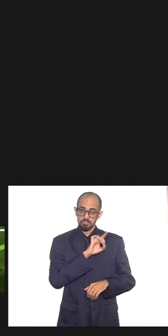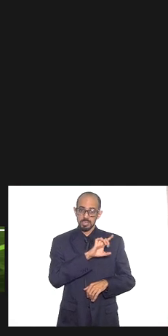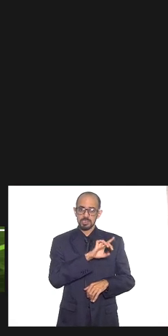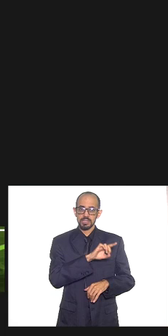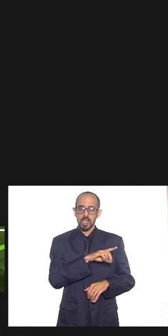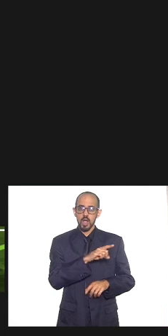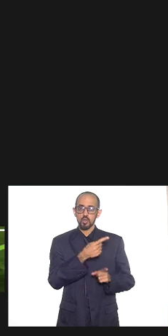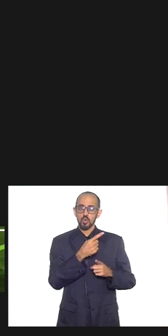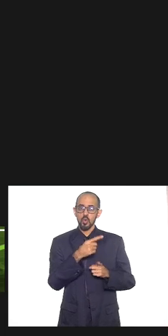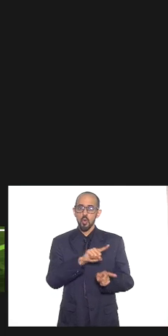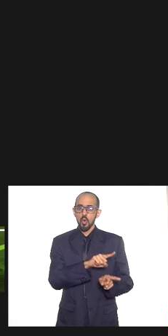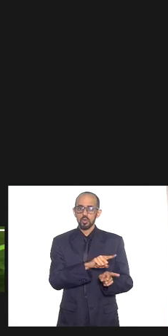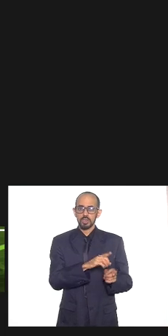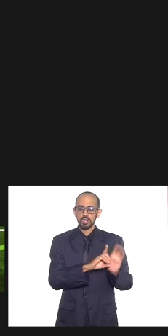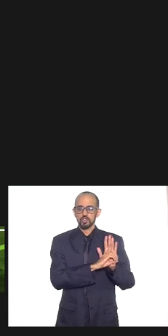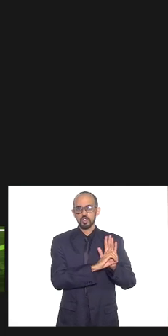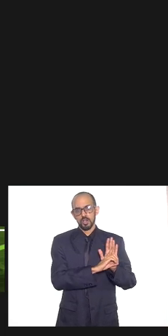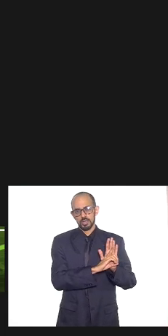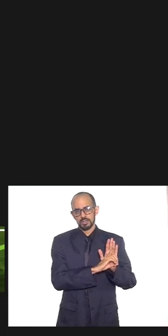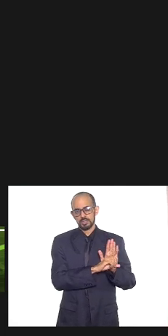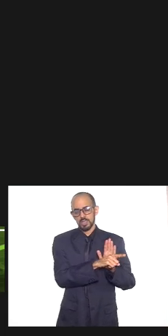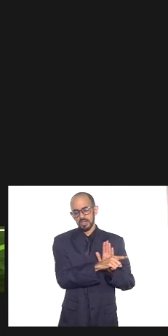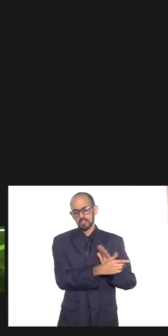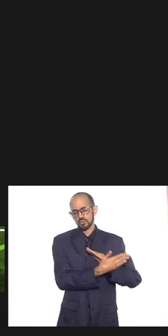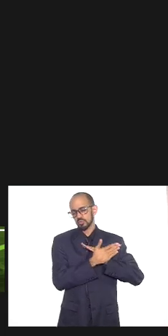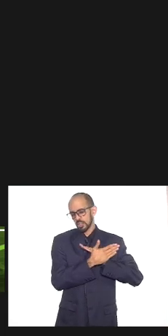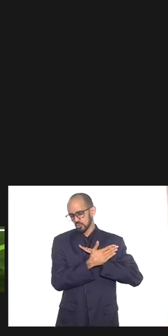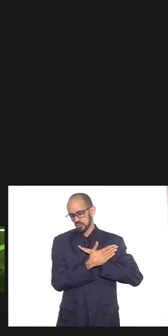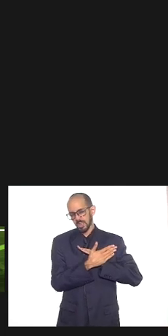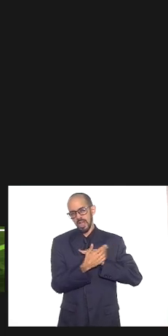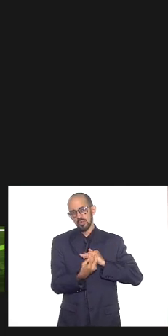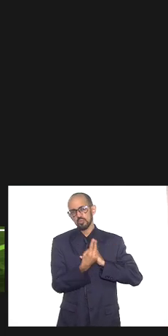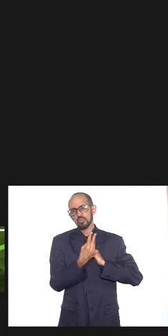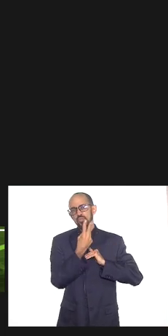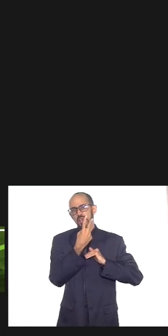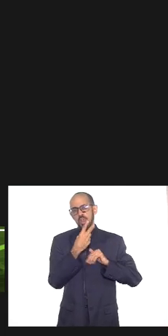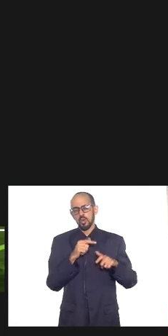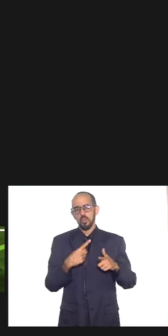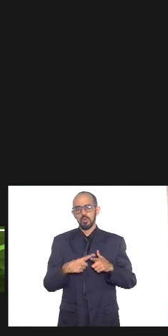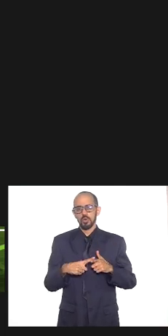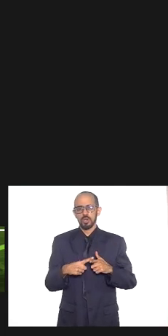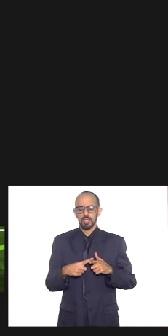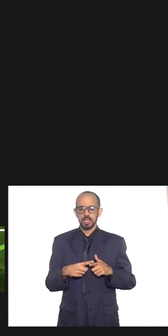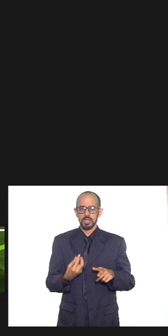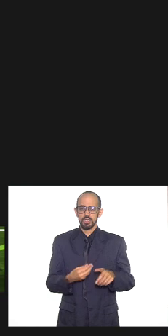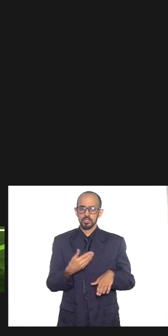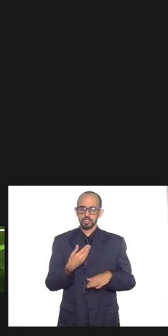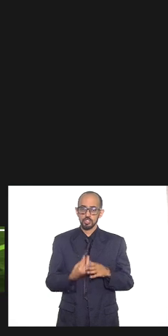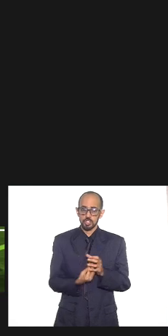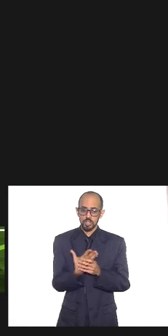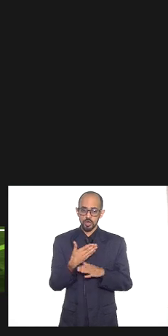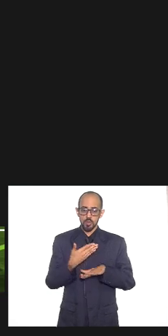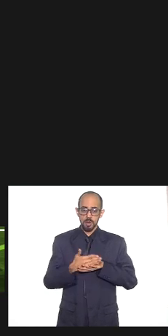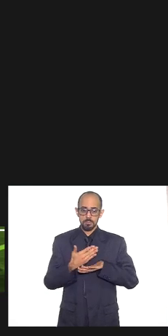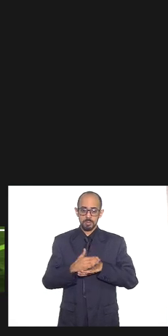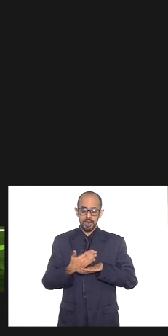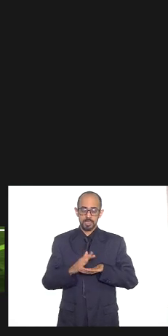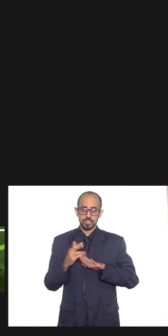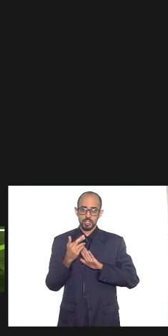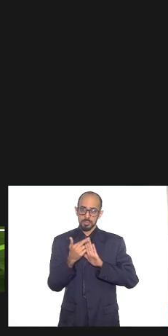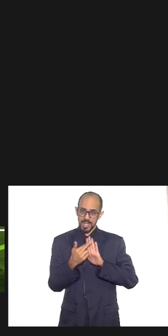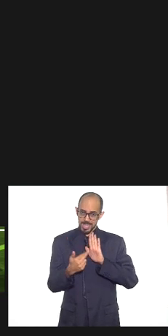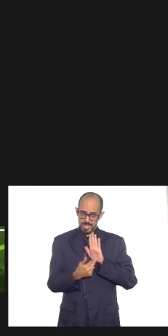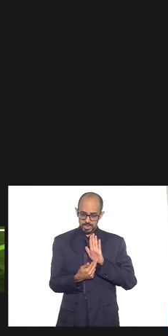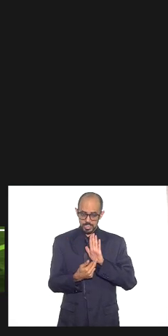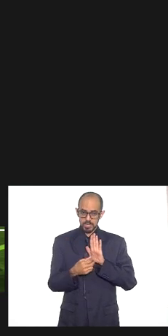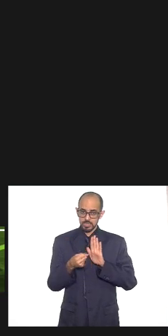foram de grande valia e parceria por quê? porque nós criamos uma prática padrão ocorreu um